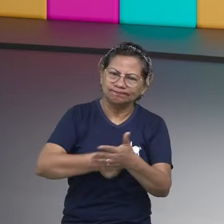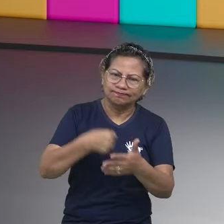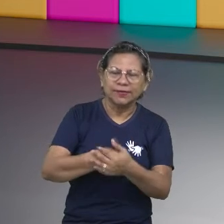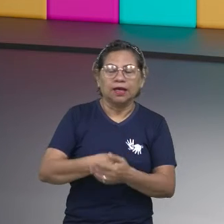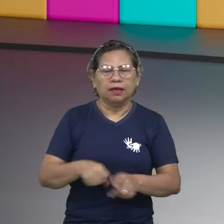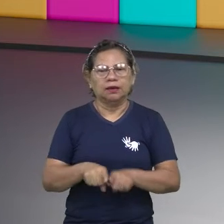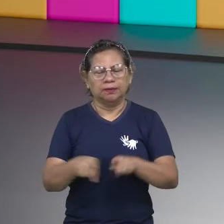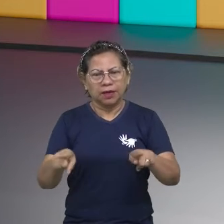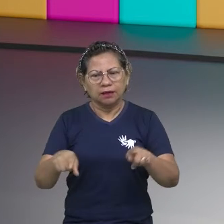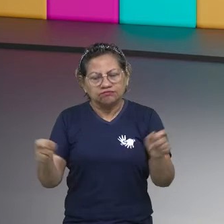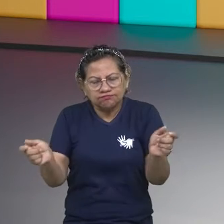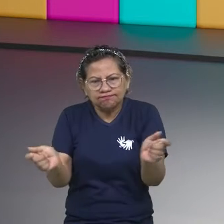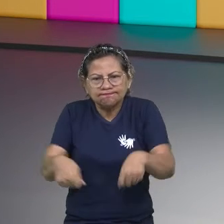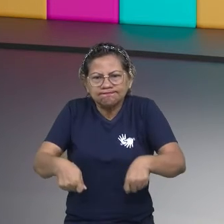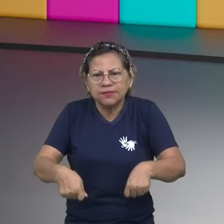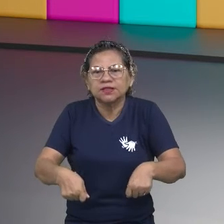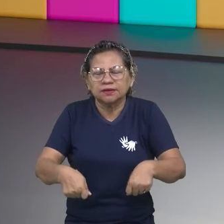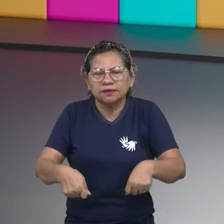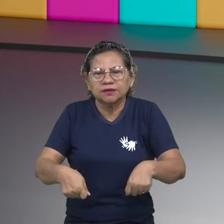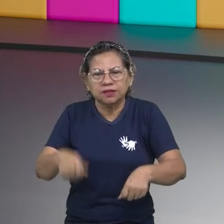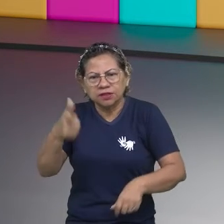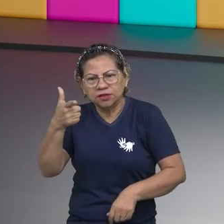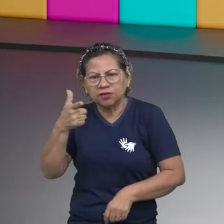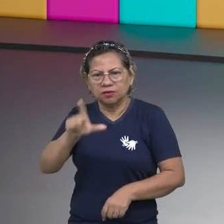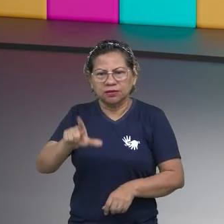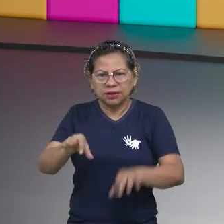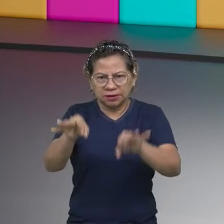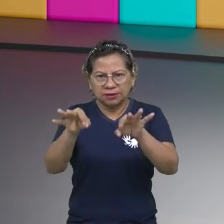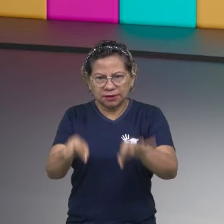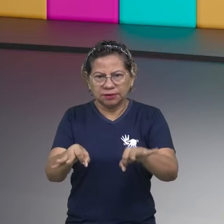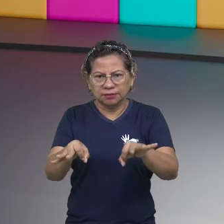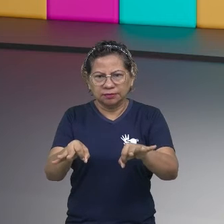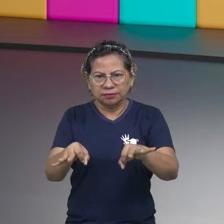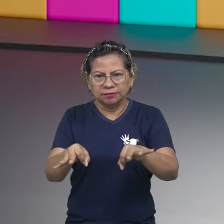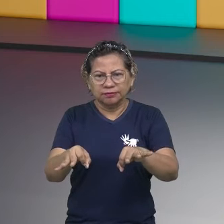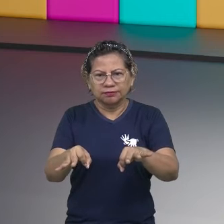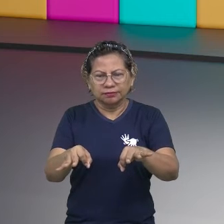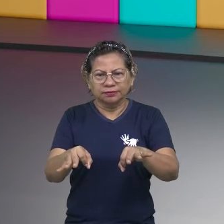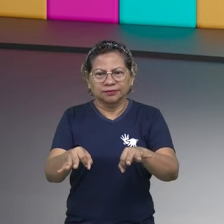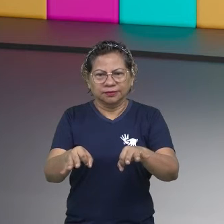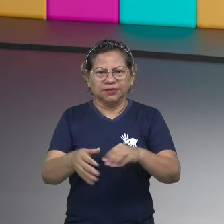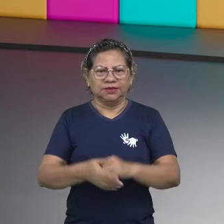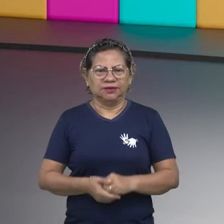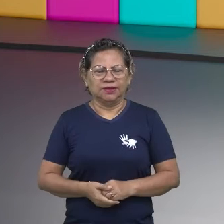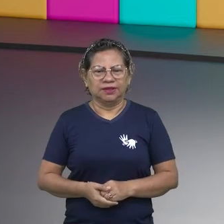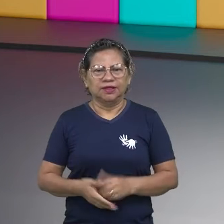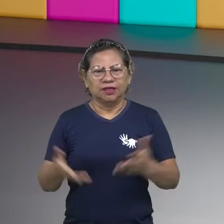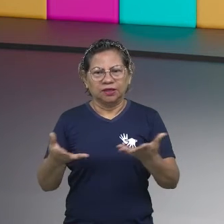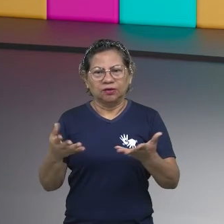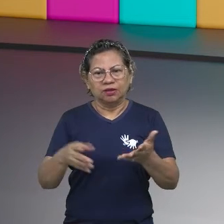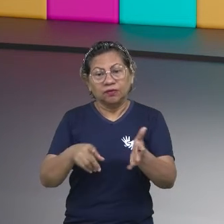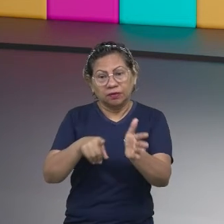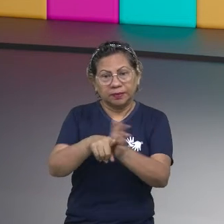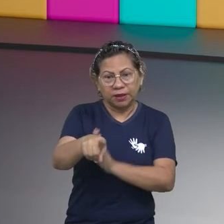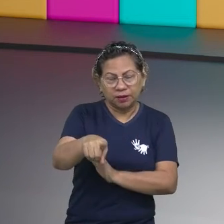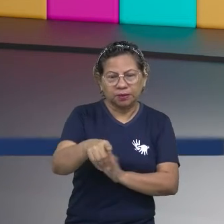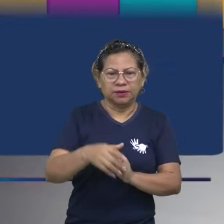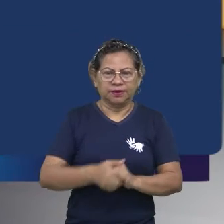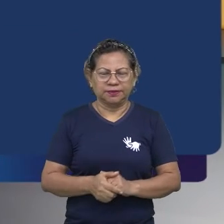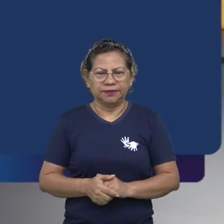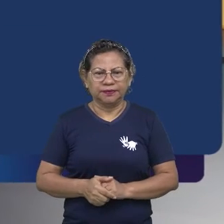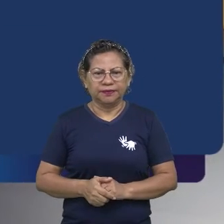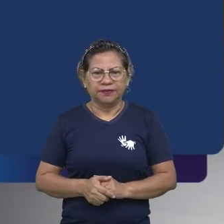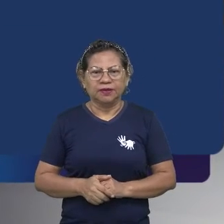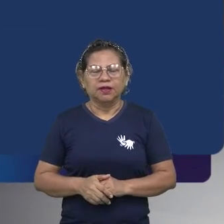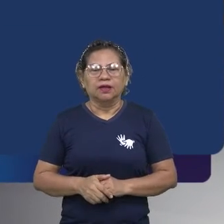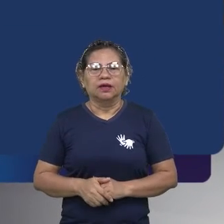Construir pontes. Certo? Então, e agora? Deixo-se uma pergunta para vocês. Tendo a oportunidade